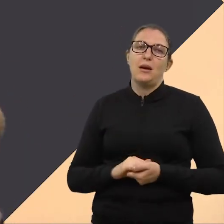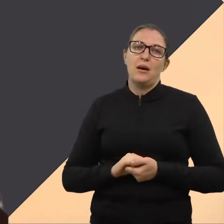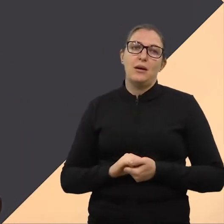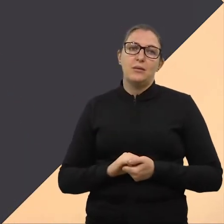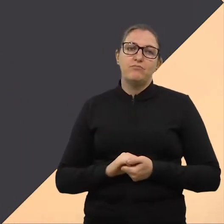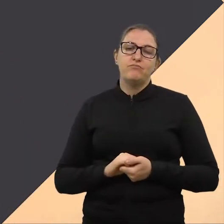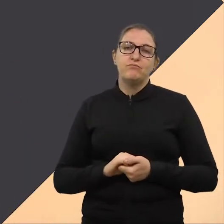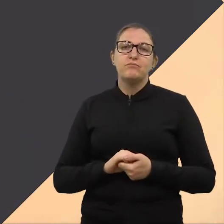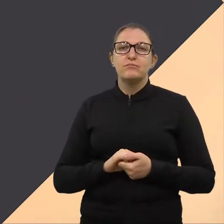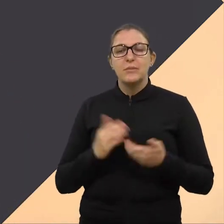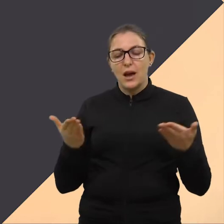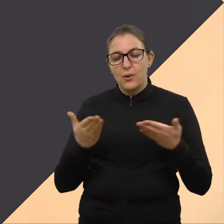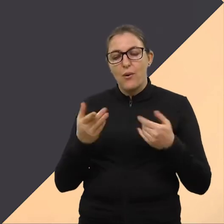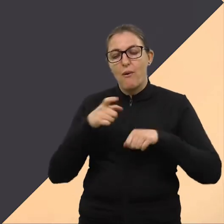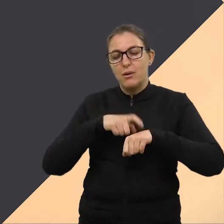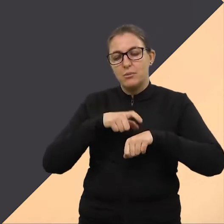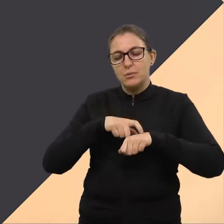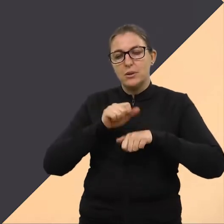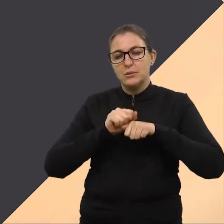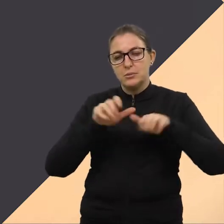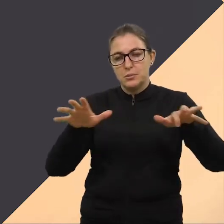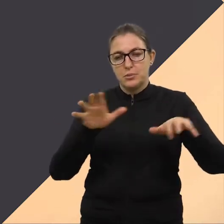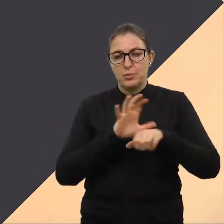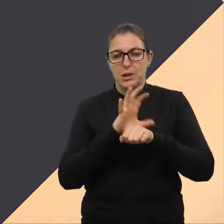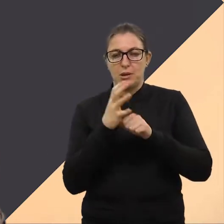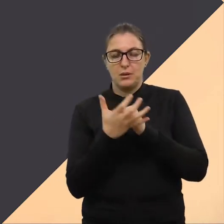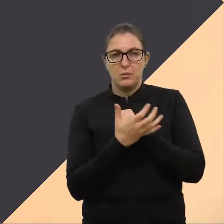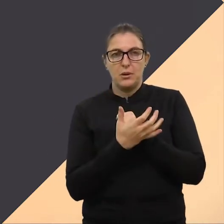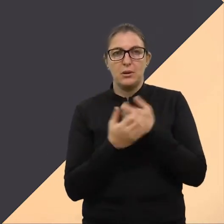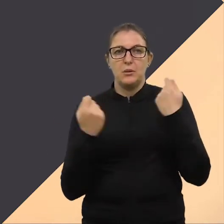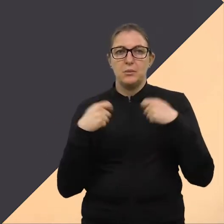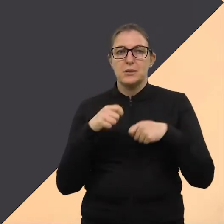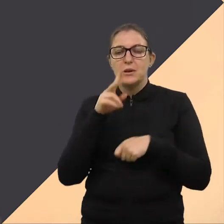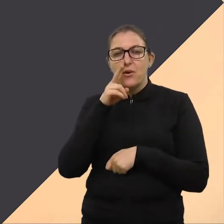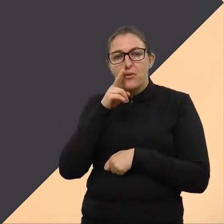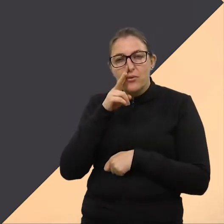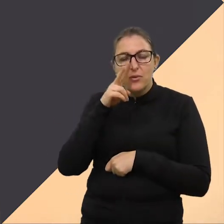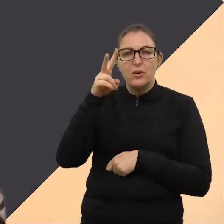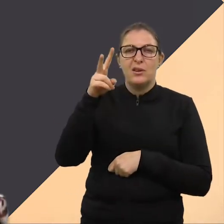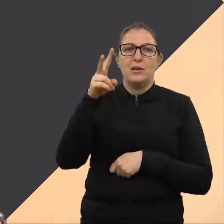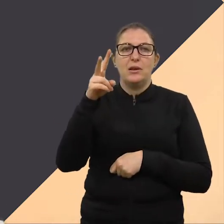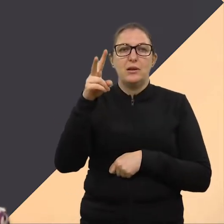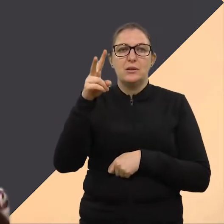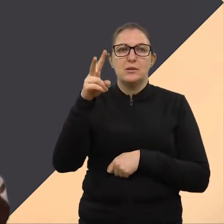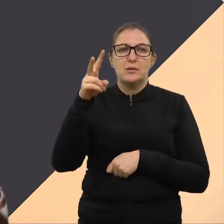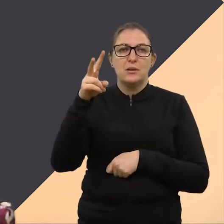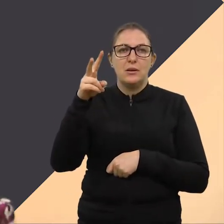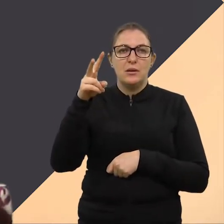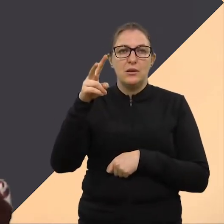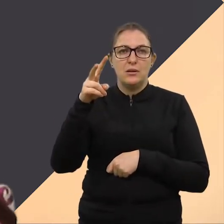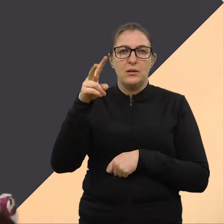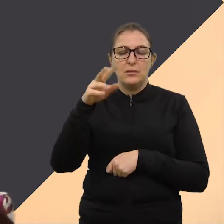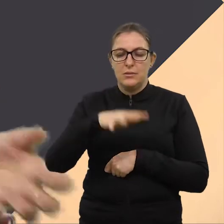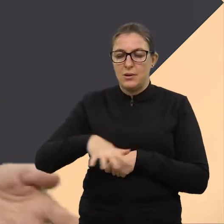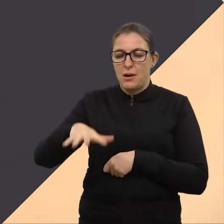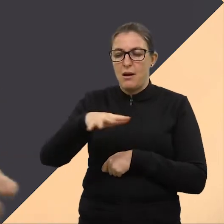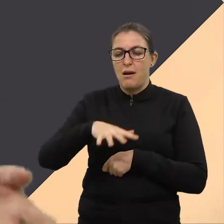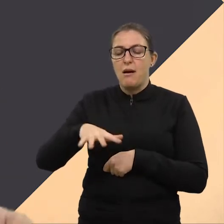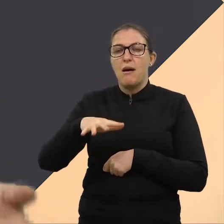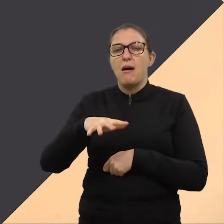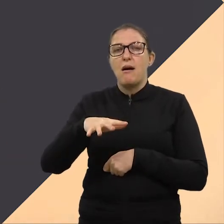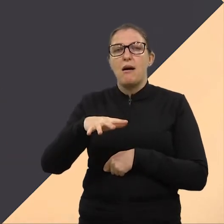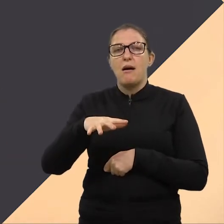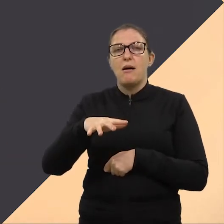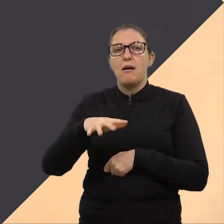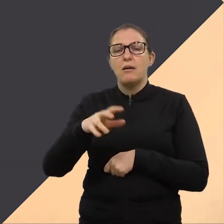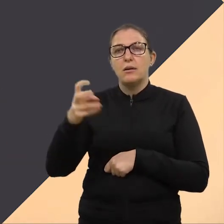Inclusive, nesse momento de pandemia em que a gente precisa estar fortalecendo, como tu já enfatizaste, essa